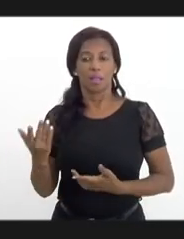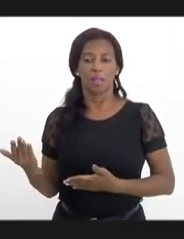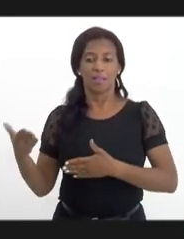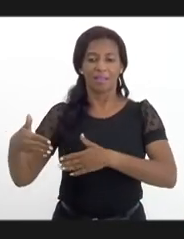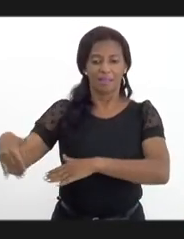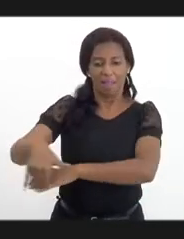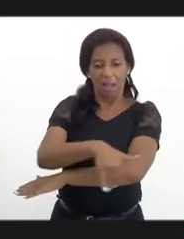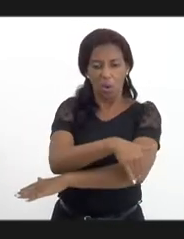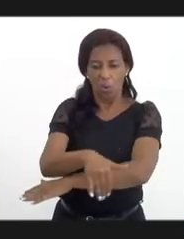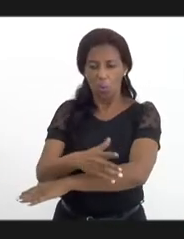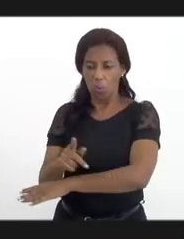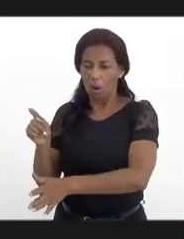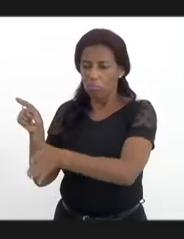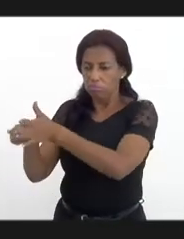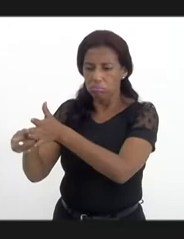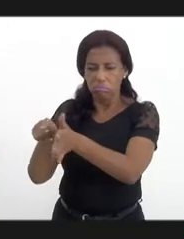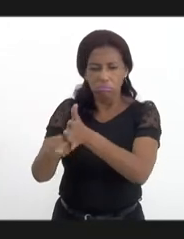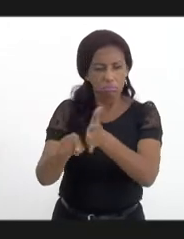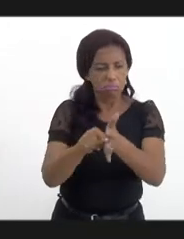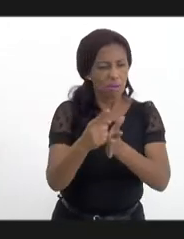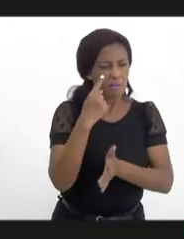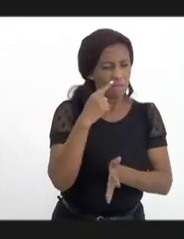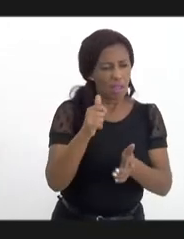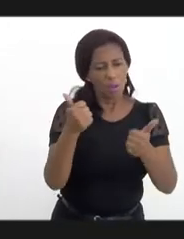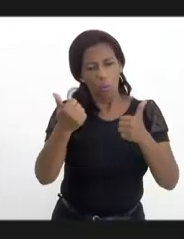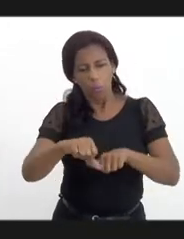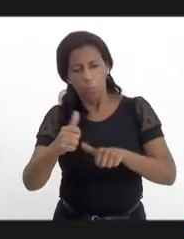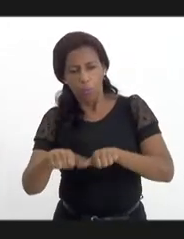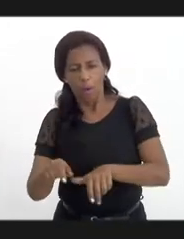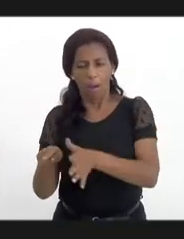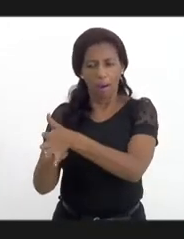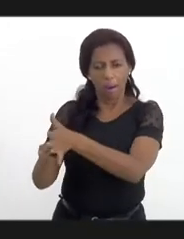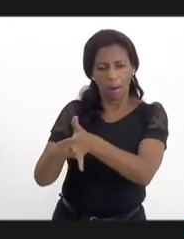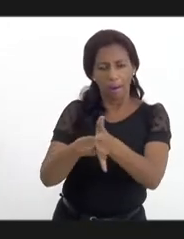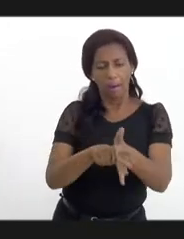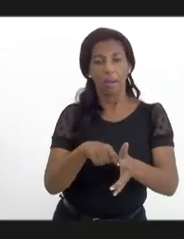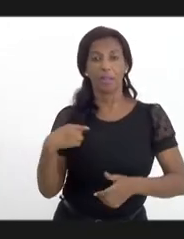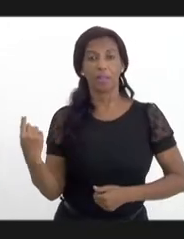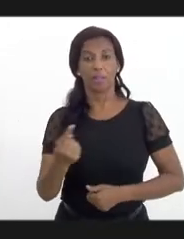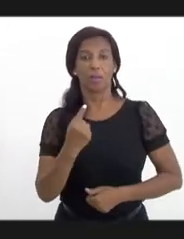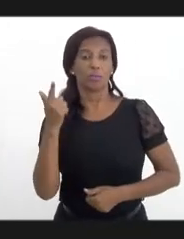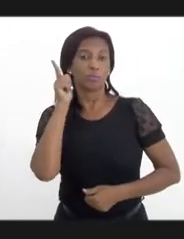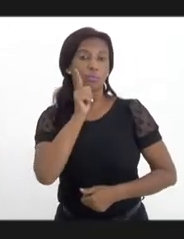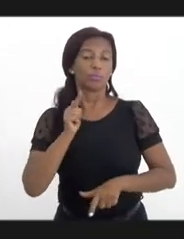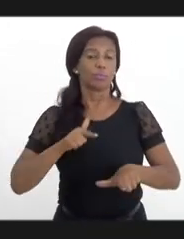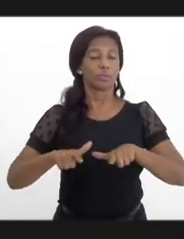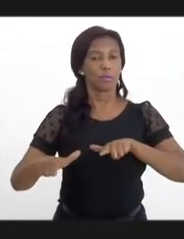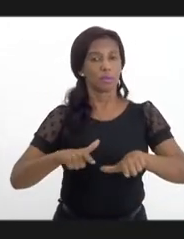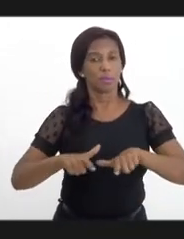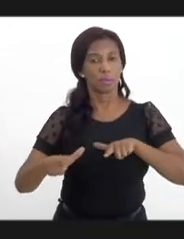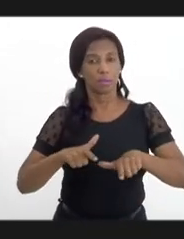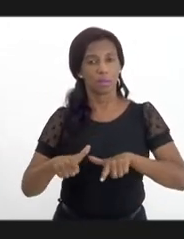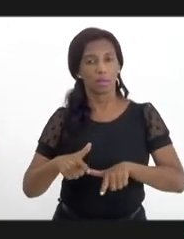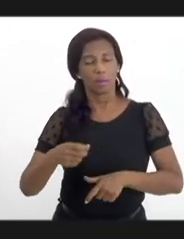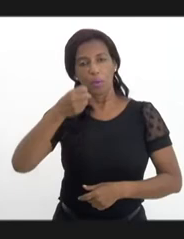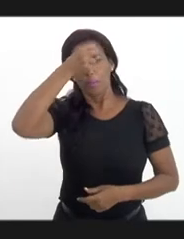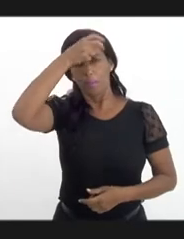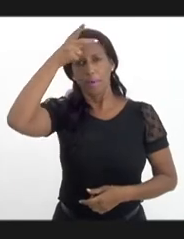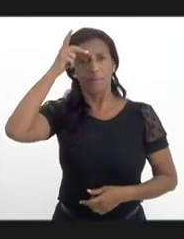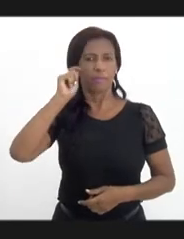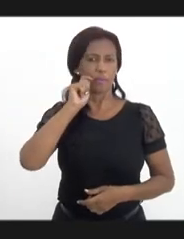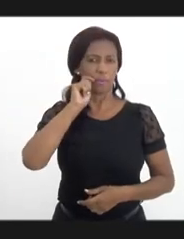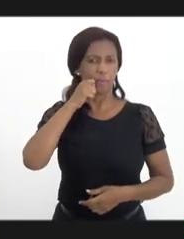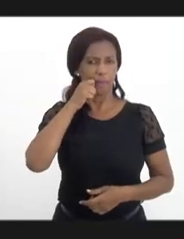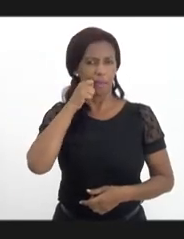rua, aos educadores sociais, e nós conseguimos trabalhar com o prefeito Eduardo